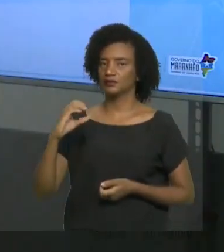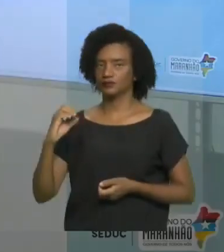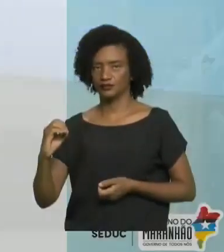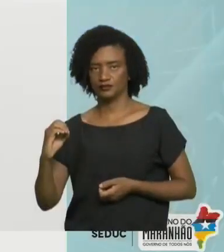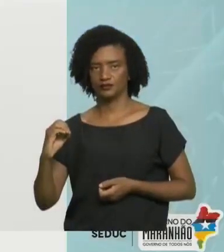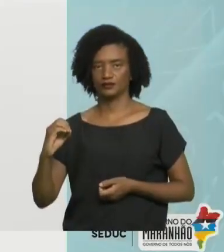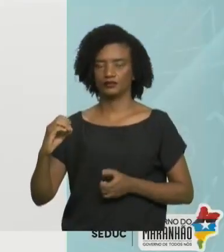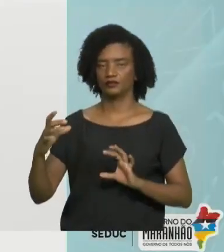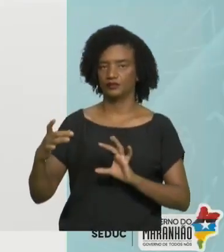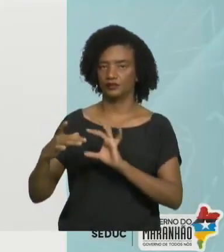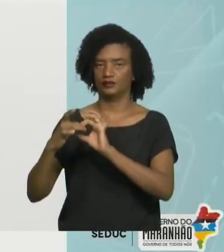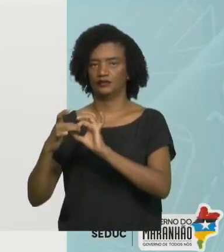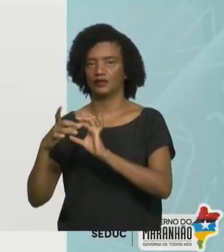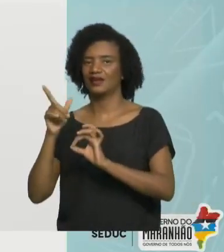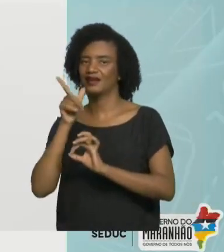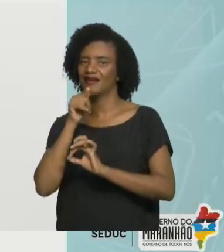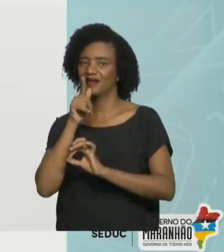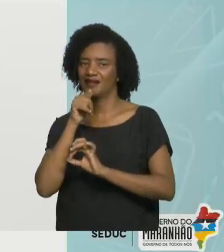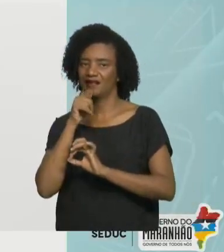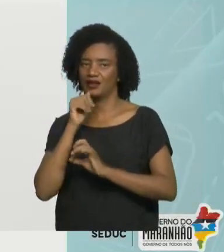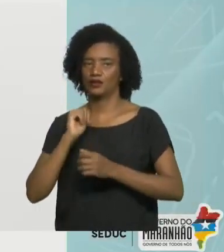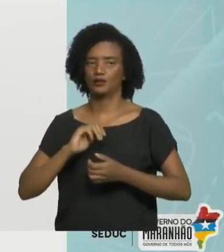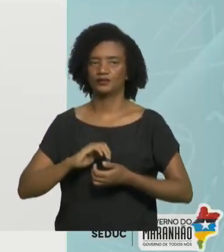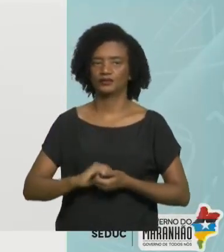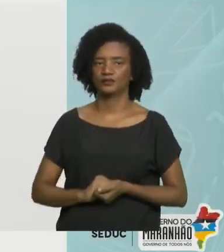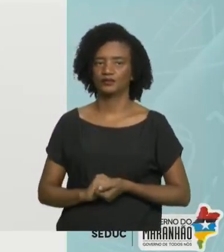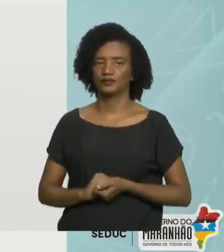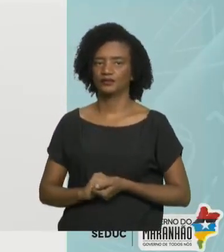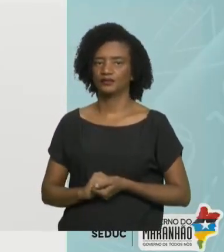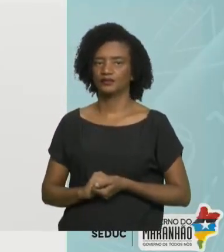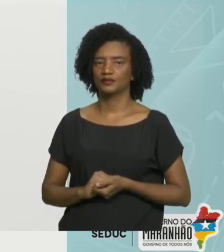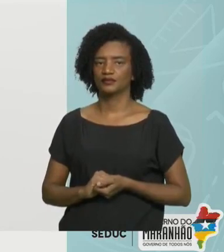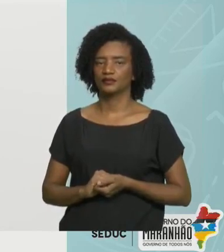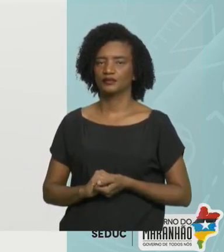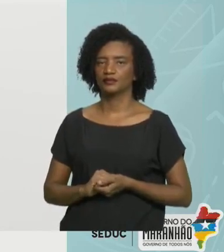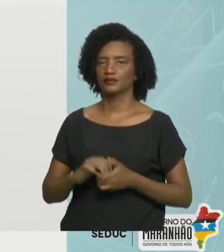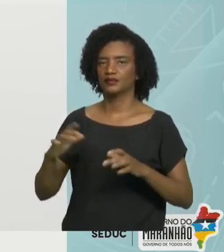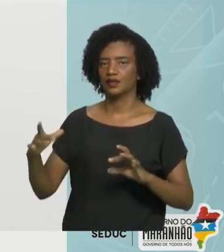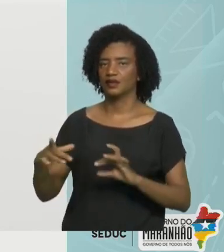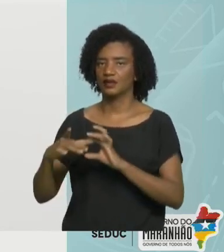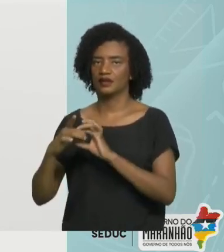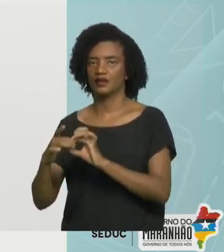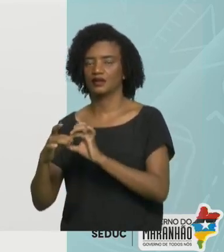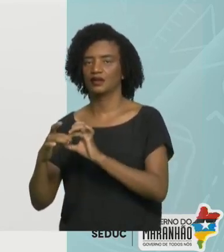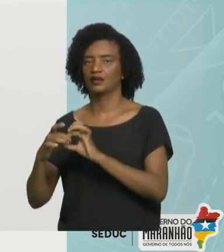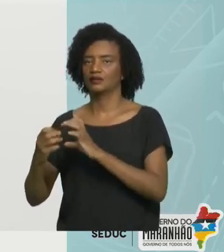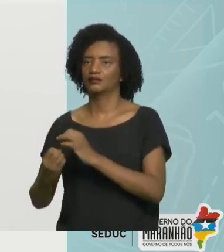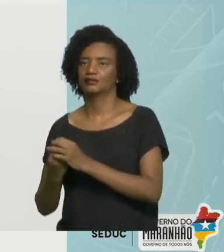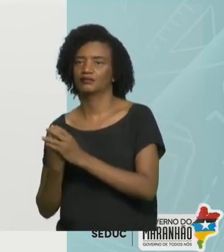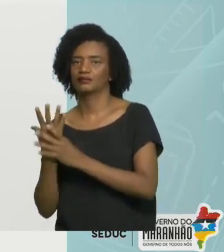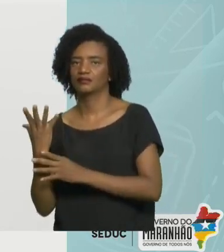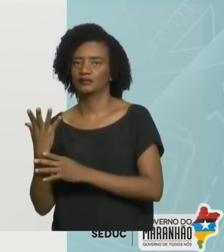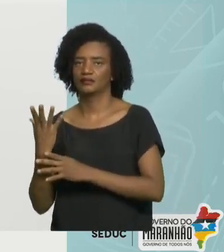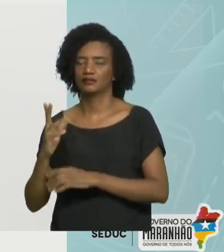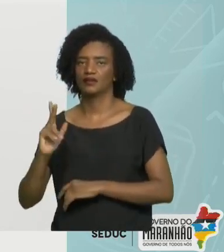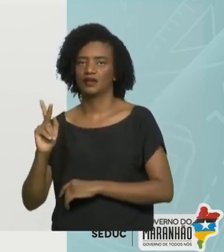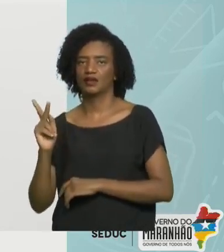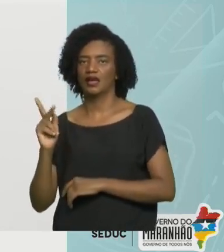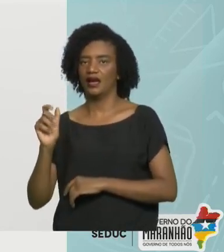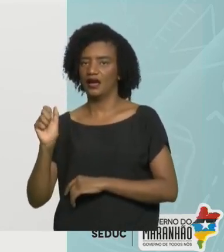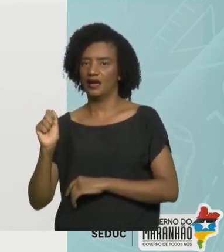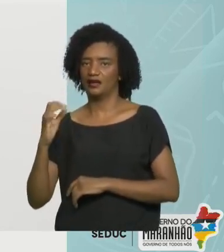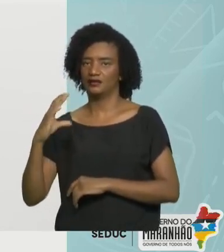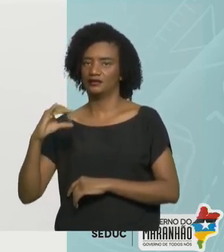Aqui tem uma enzima chamada de anidrase carbônica, que vai formar um ácido carbônico. Esse ácido carbônico é um ácido fraco,